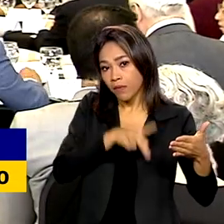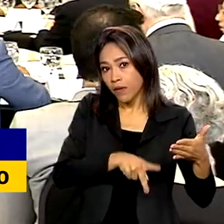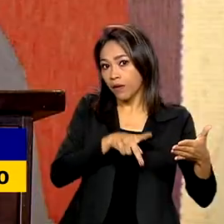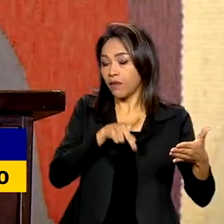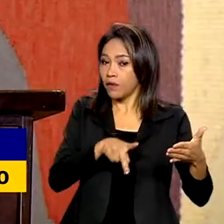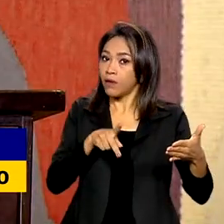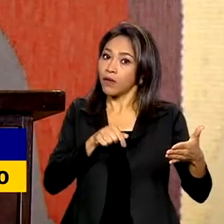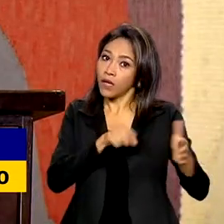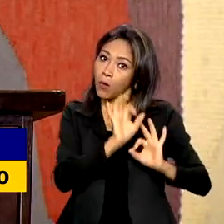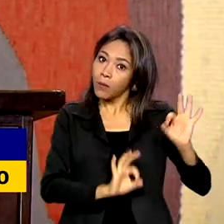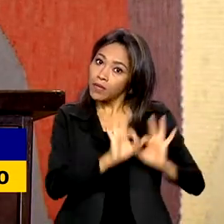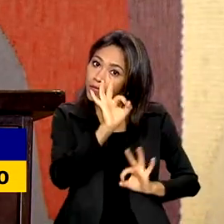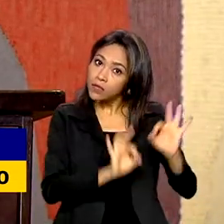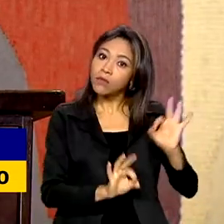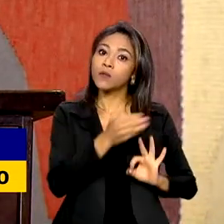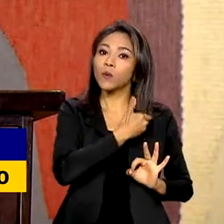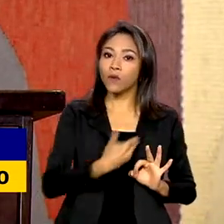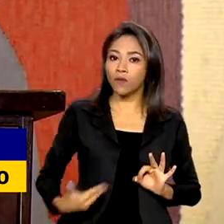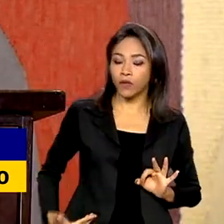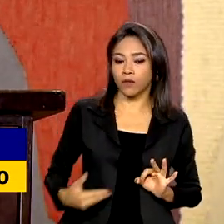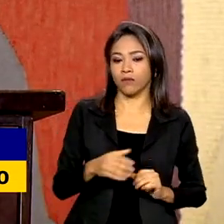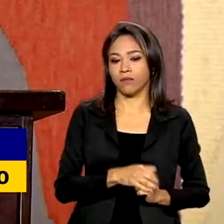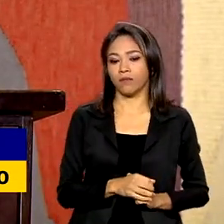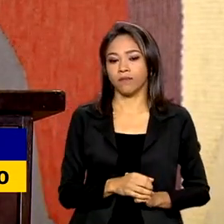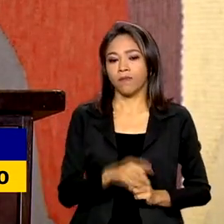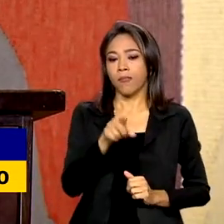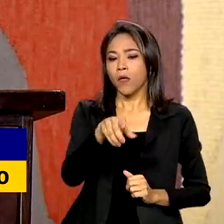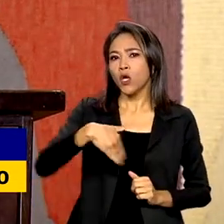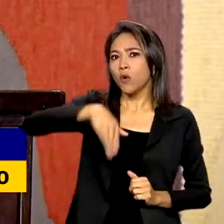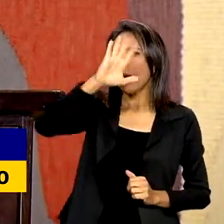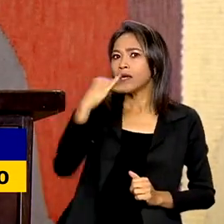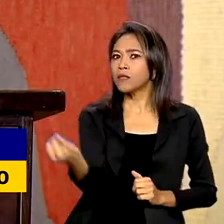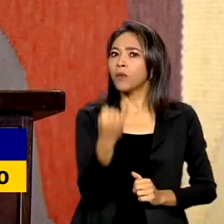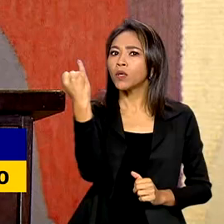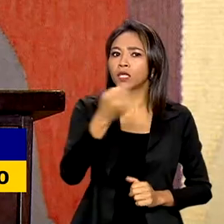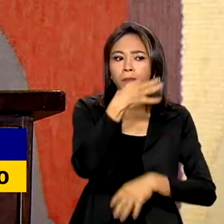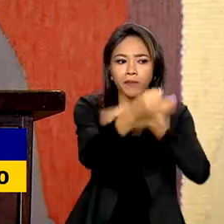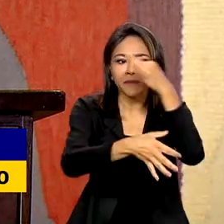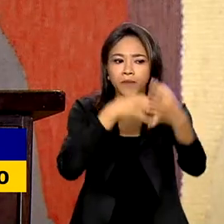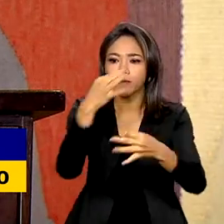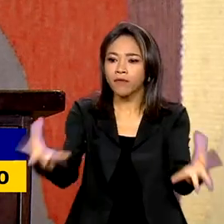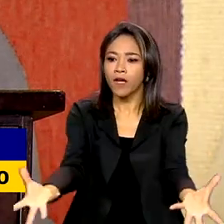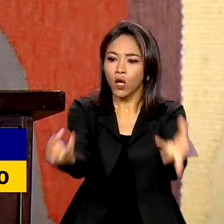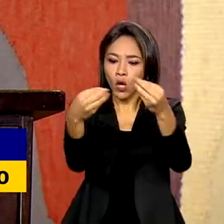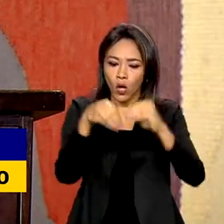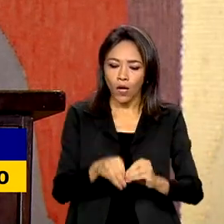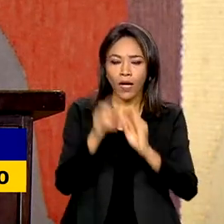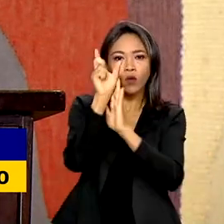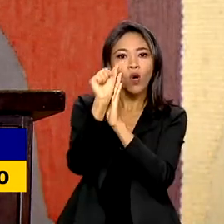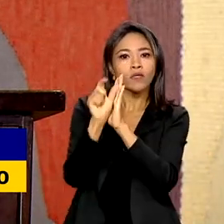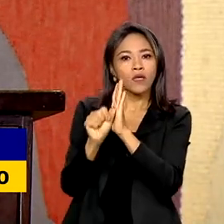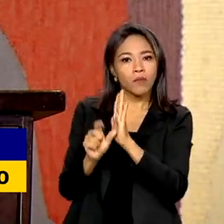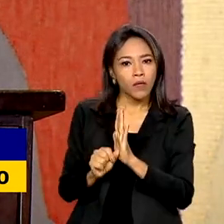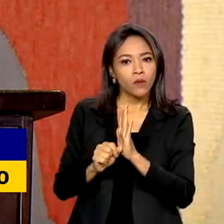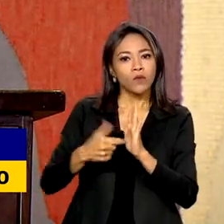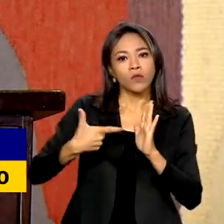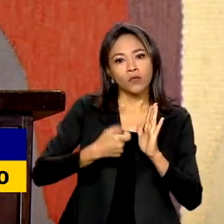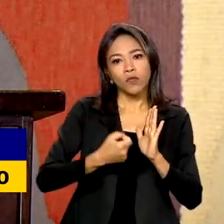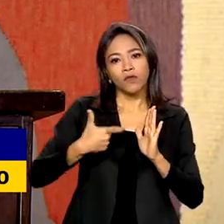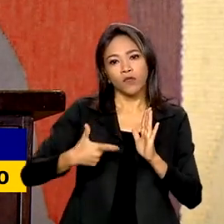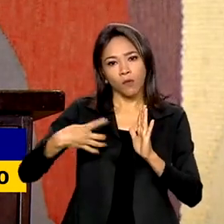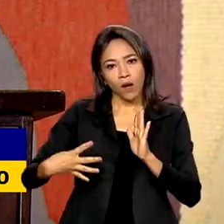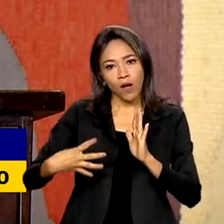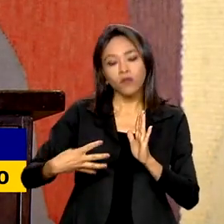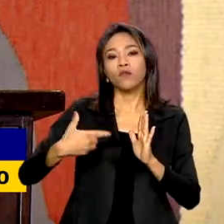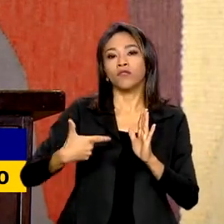governo. E o mais importante do que sair aqui vai para o orçamento anual do ano de 2024, 2025,